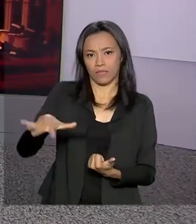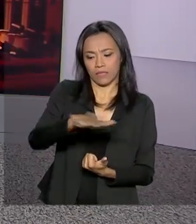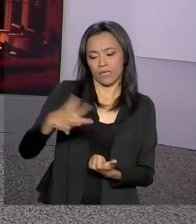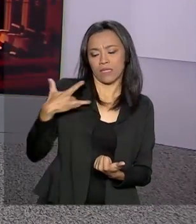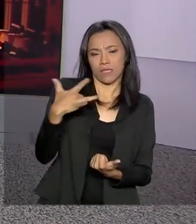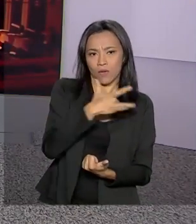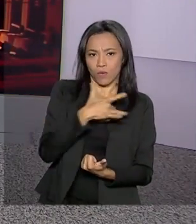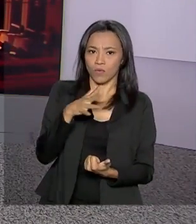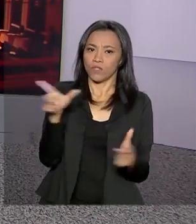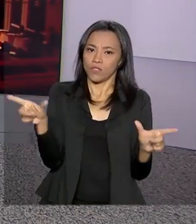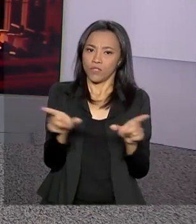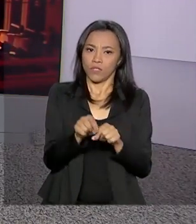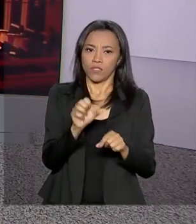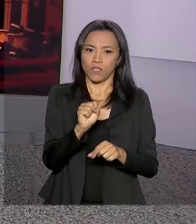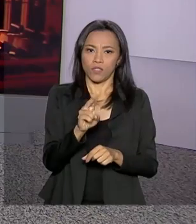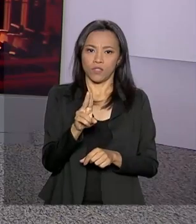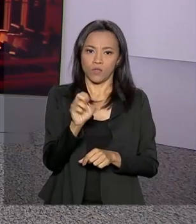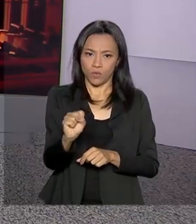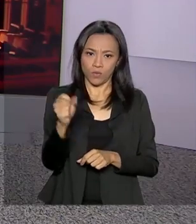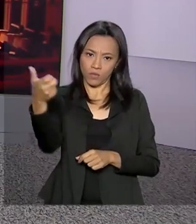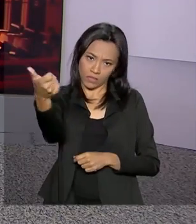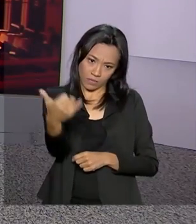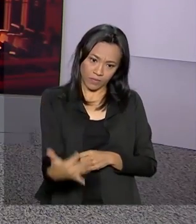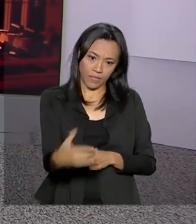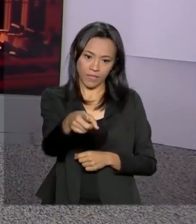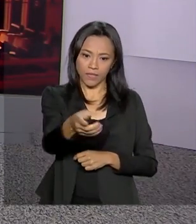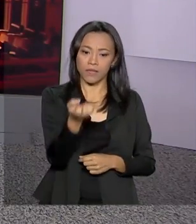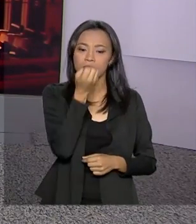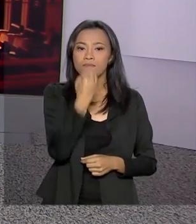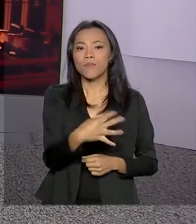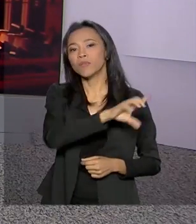direto a São Paulo. Ricardo Ferraz conversa com a gente. Oi, Ricardo. Bom dia.